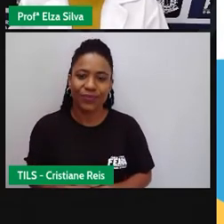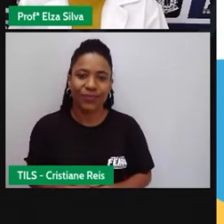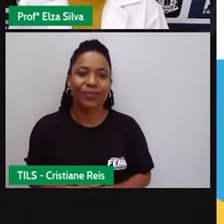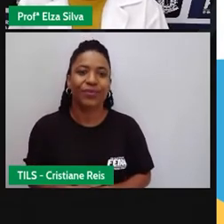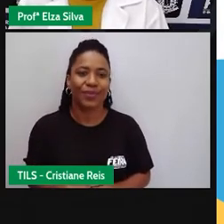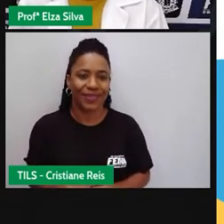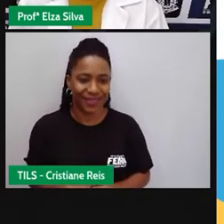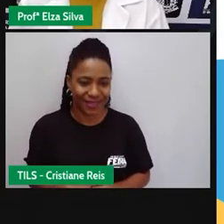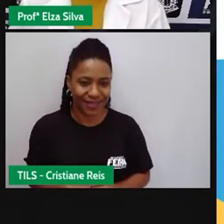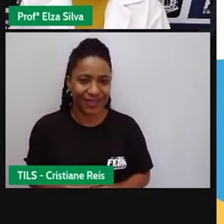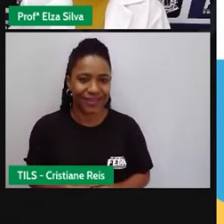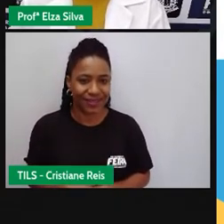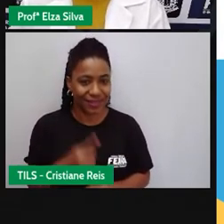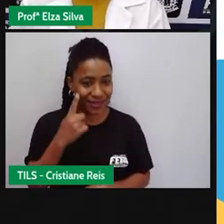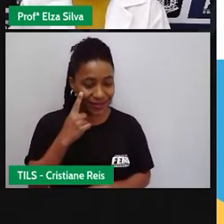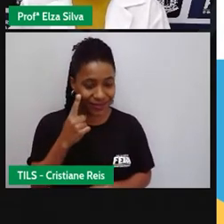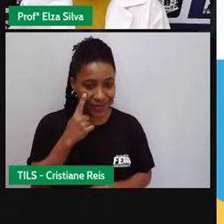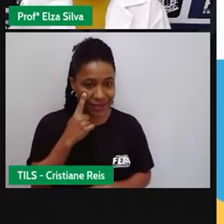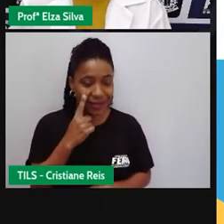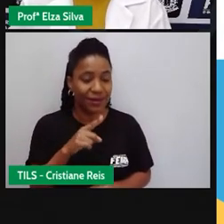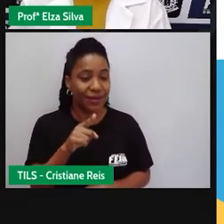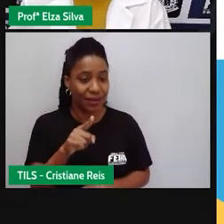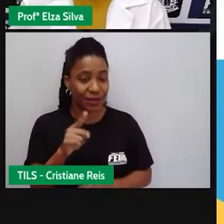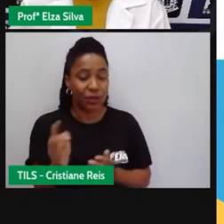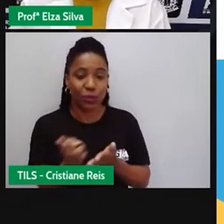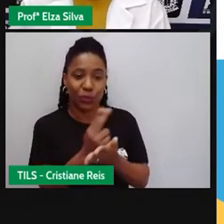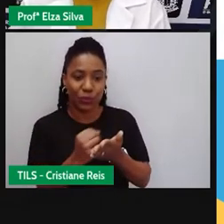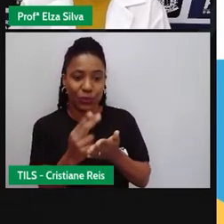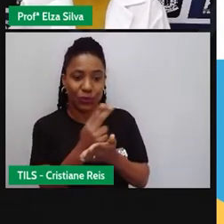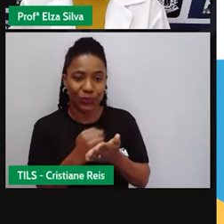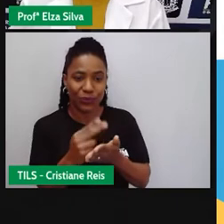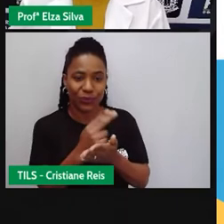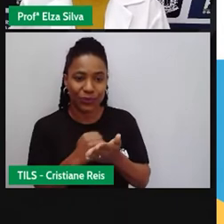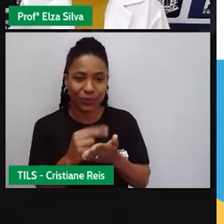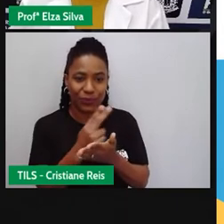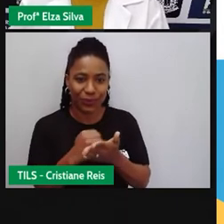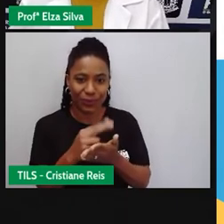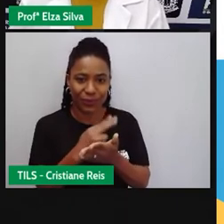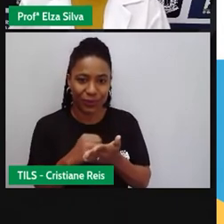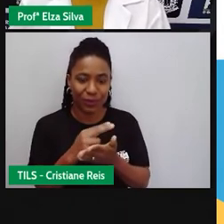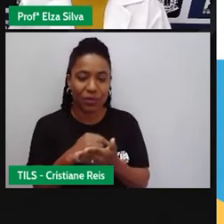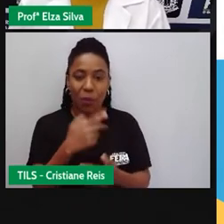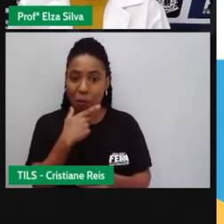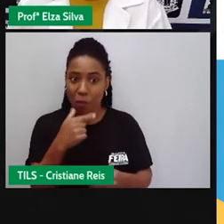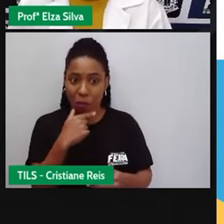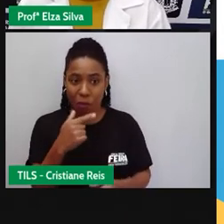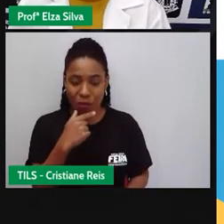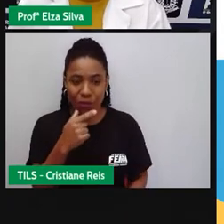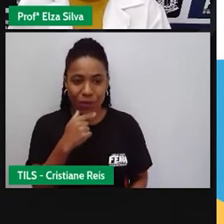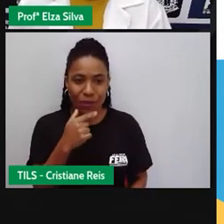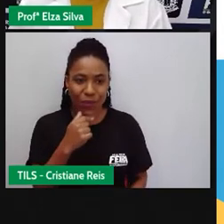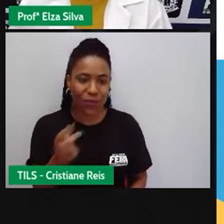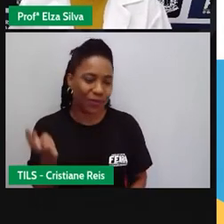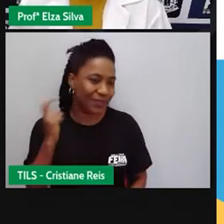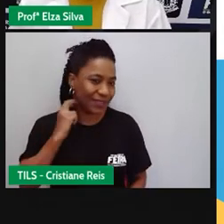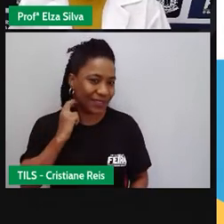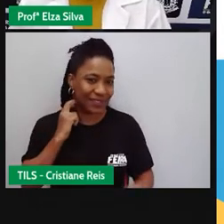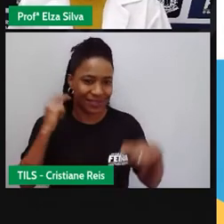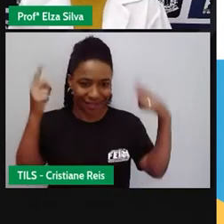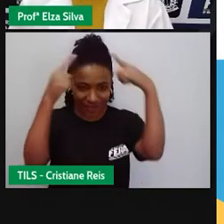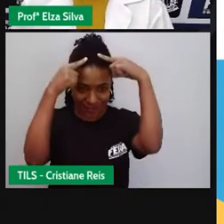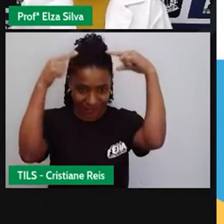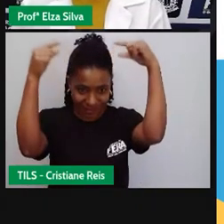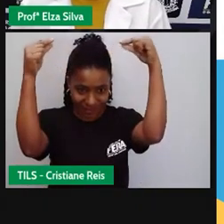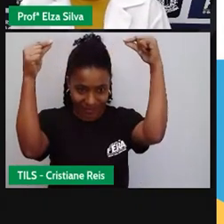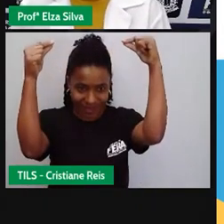Cartoon. Desenho animado. Segue a dica. O Batman. Soul of Dragon. Então, Batman,